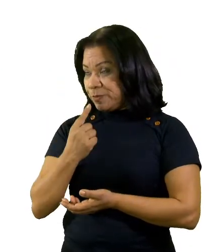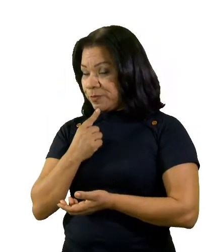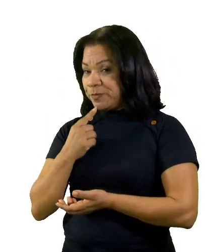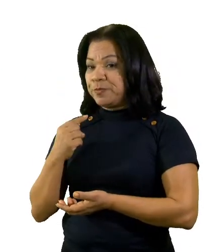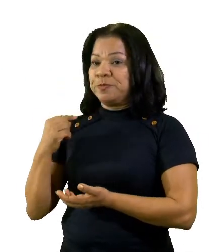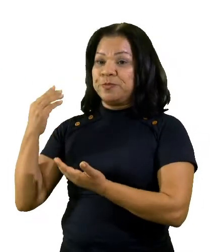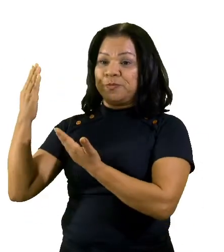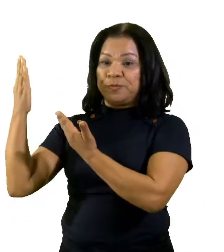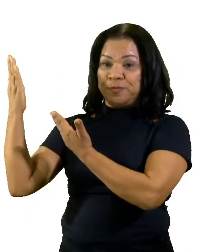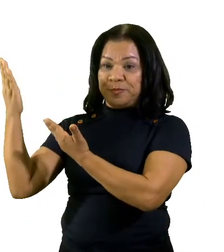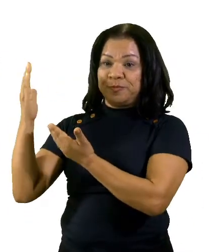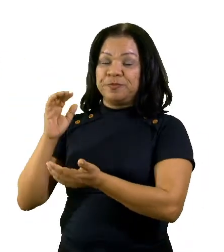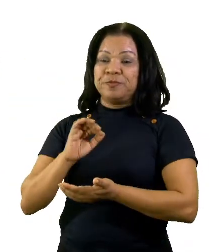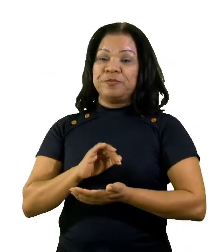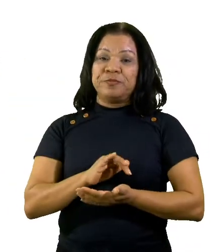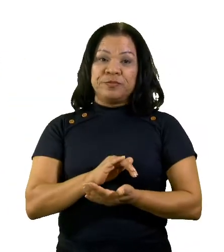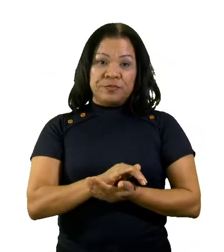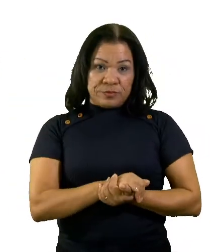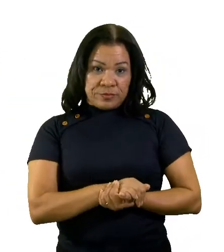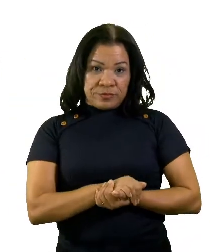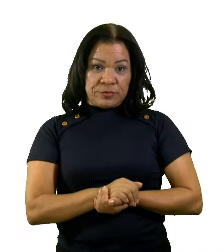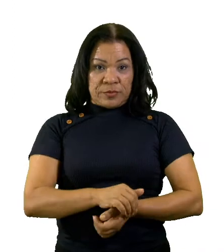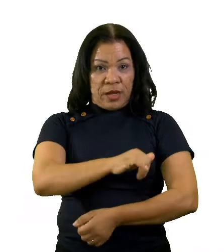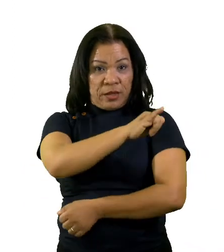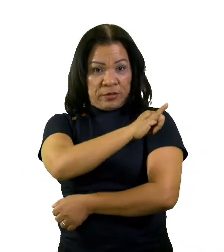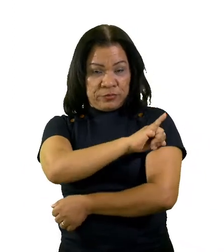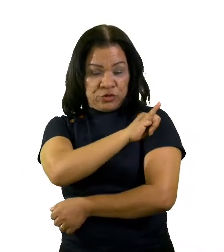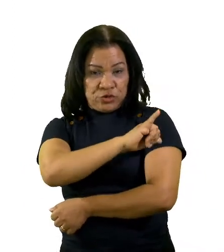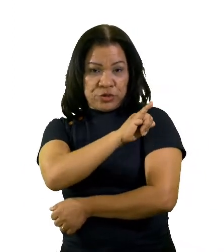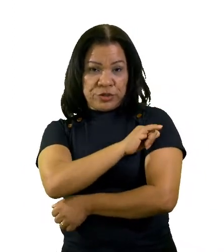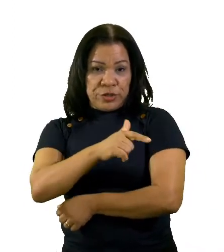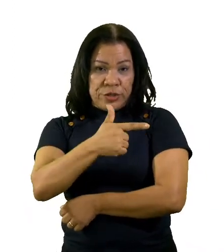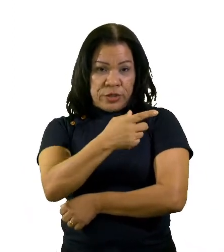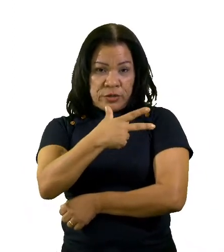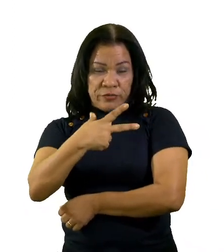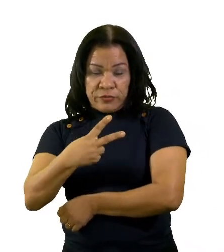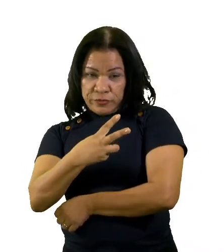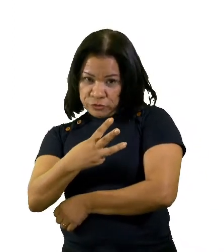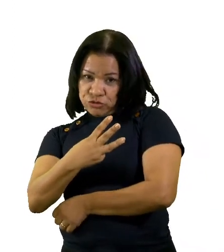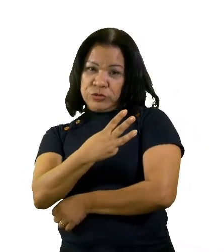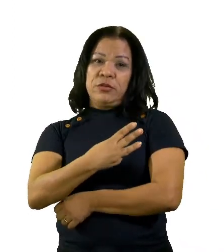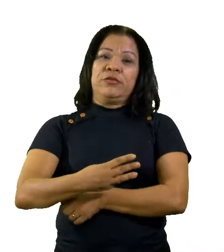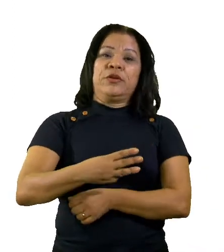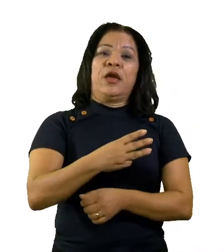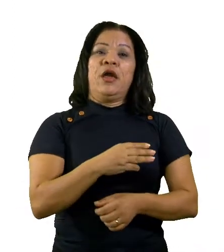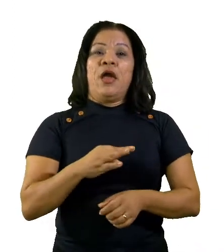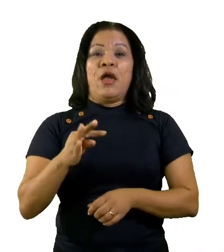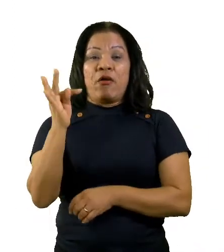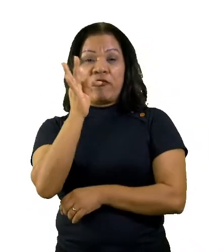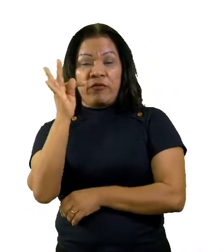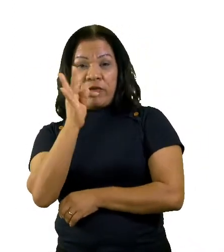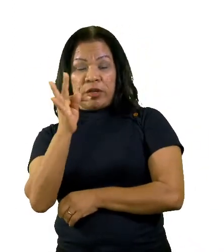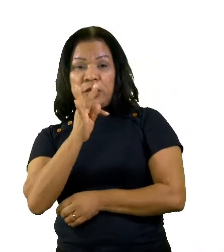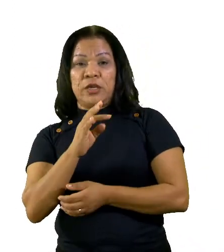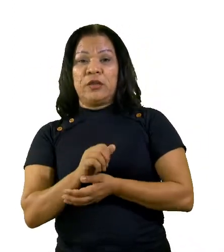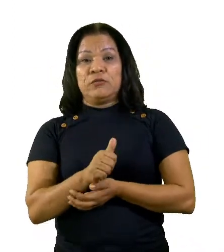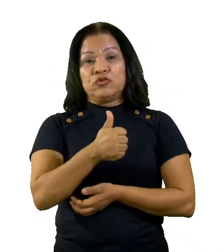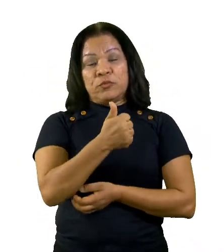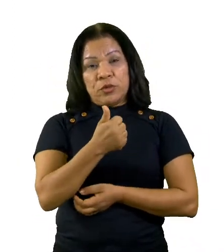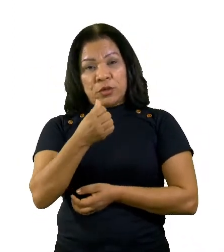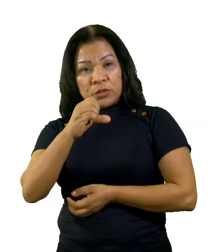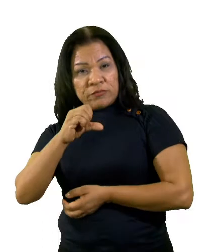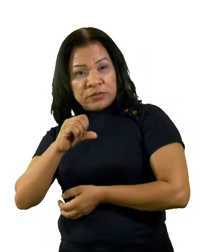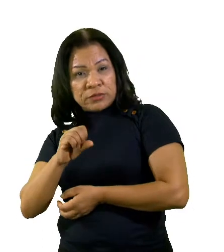Rio de Janeiro, 23 de fevereiro de 2016. A empresa de ar-condicionado Brisa, ao